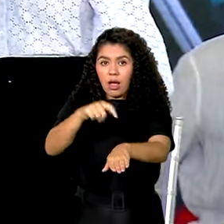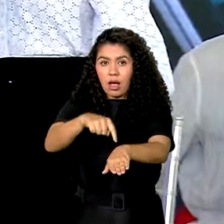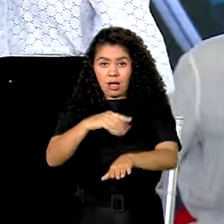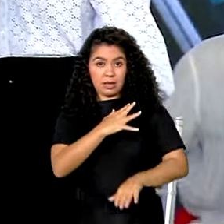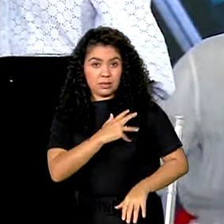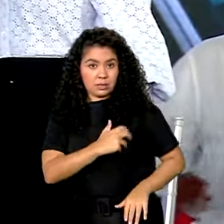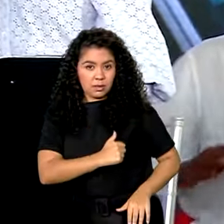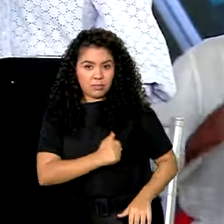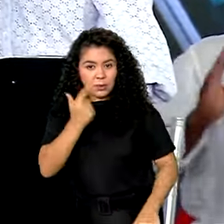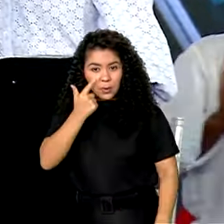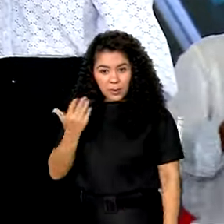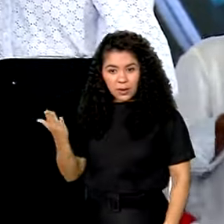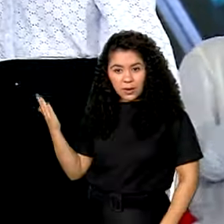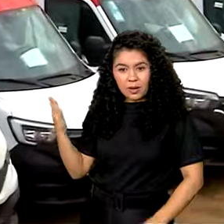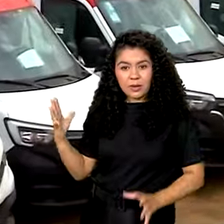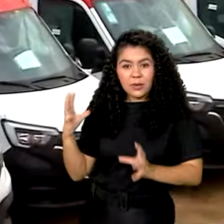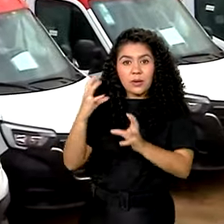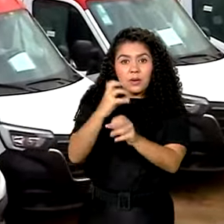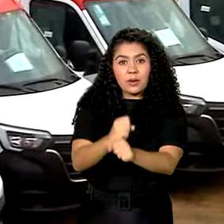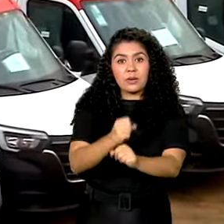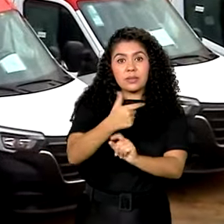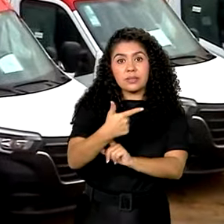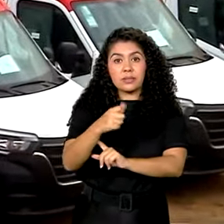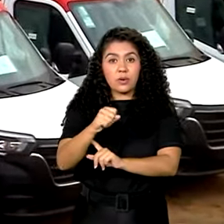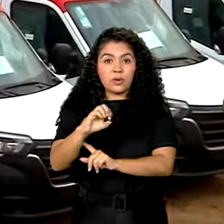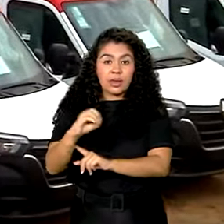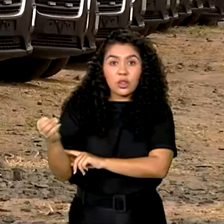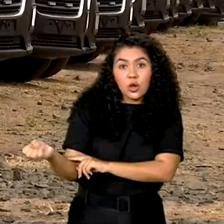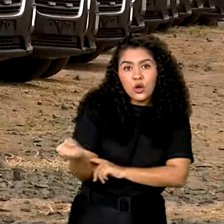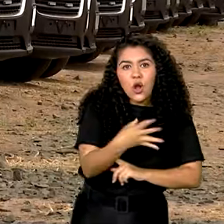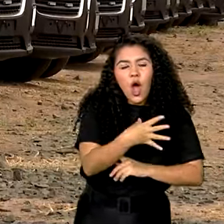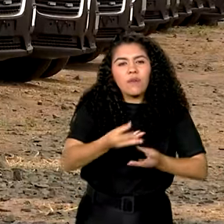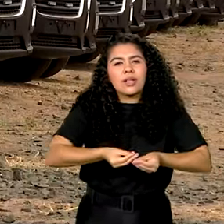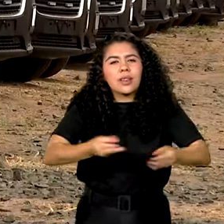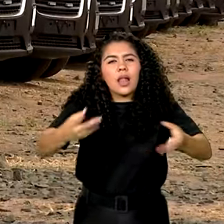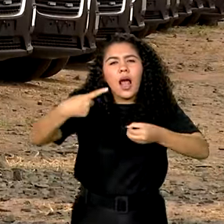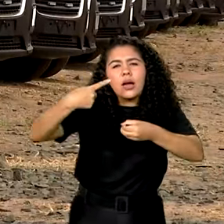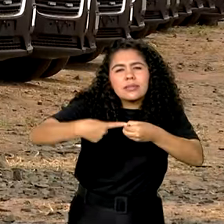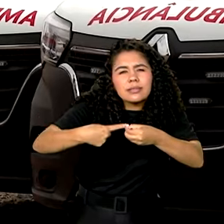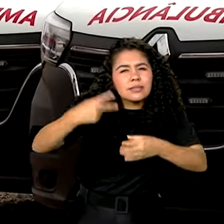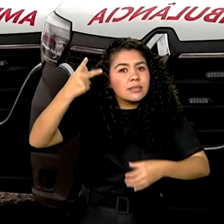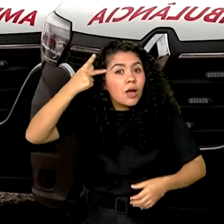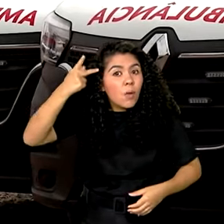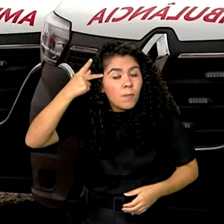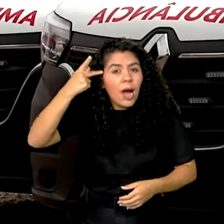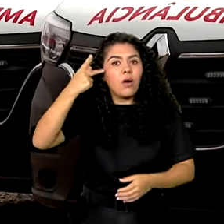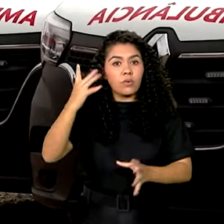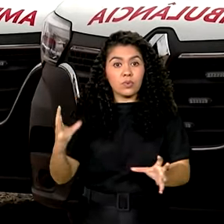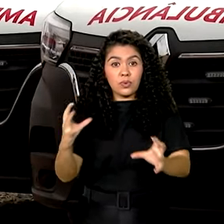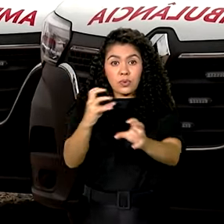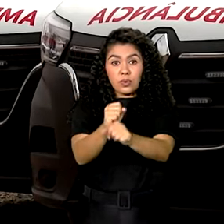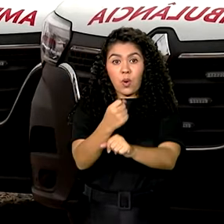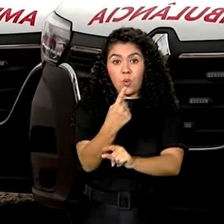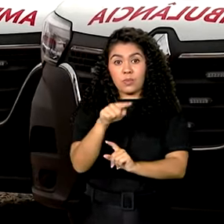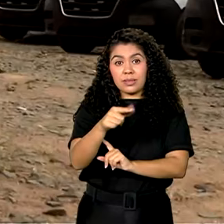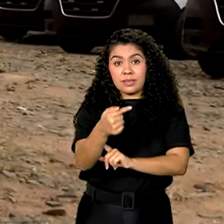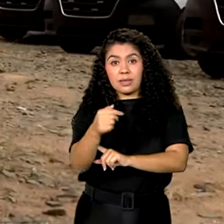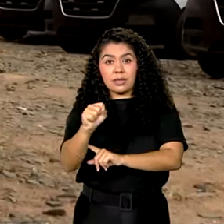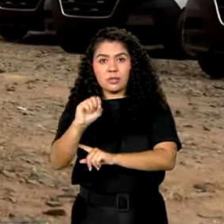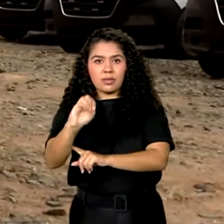280 novas ambulâncias são entregues no interior de São Paulo. Até o final do ano serão mais de 1